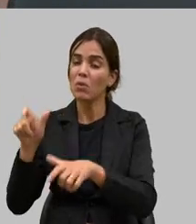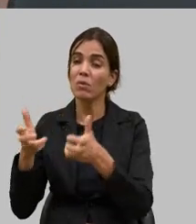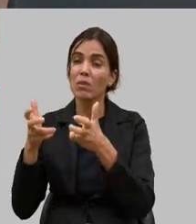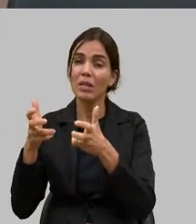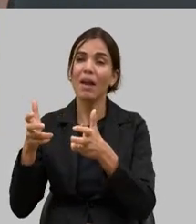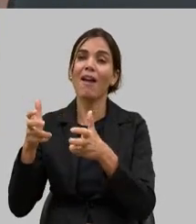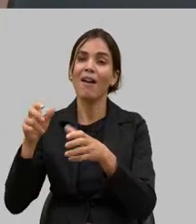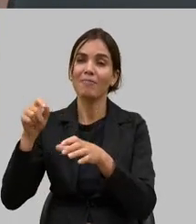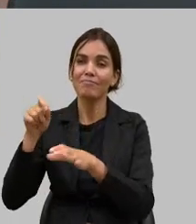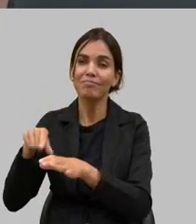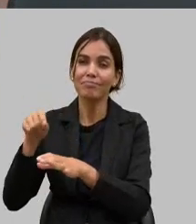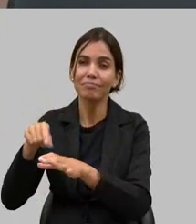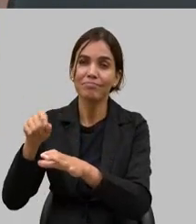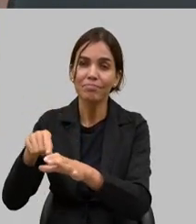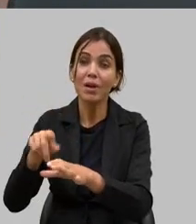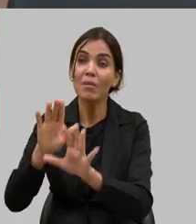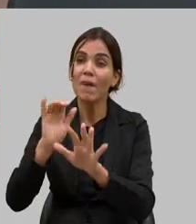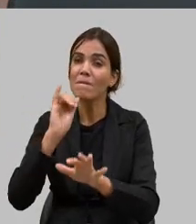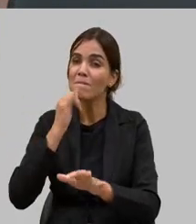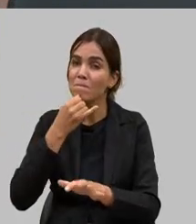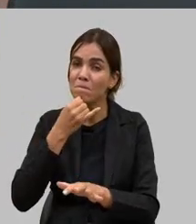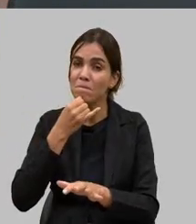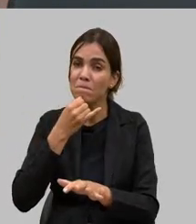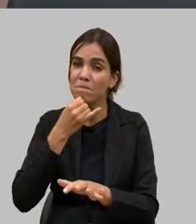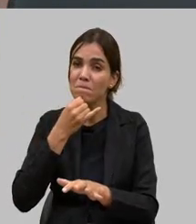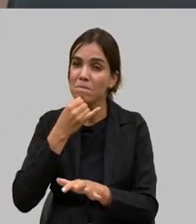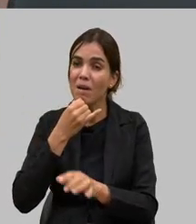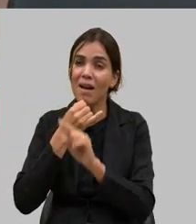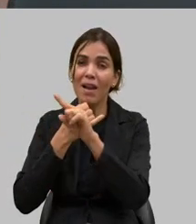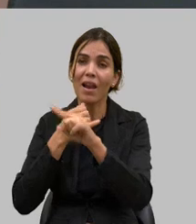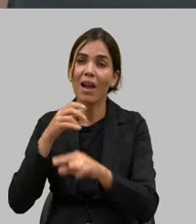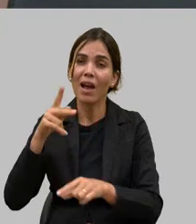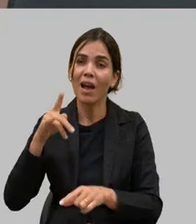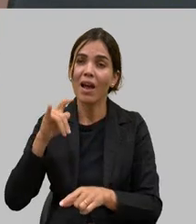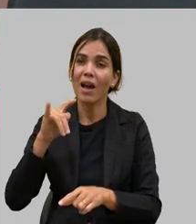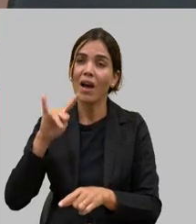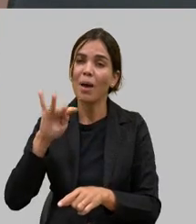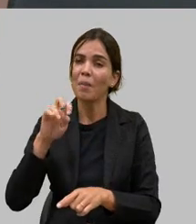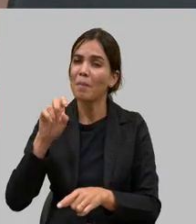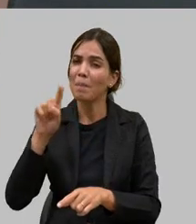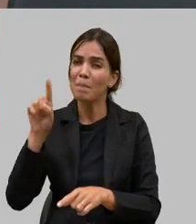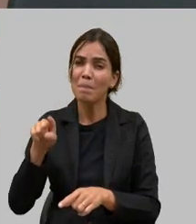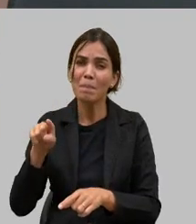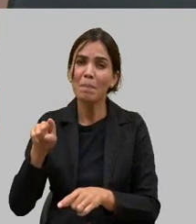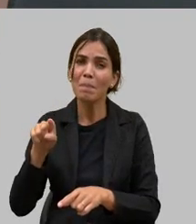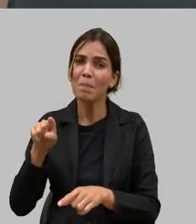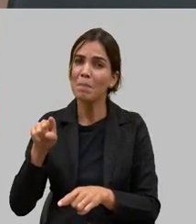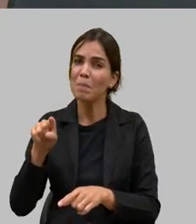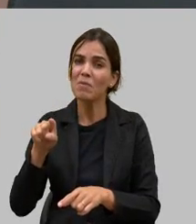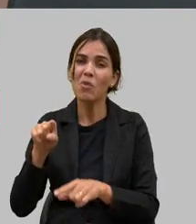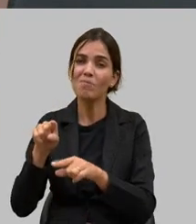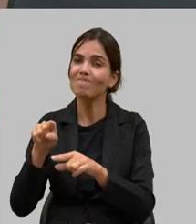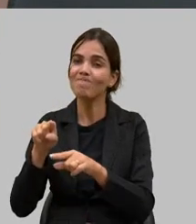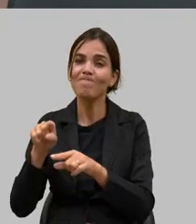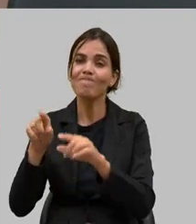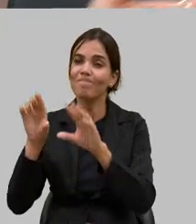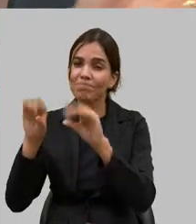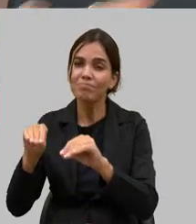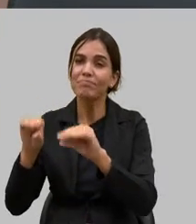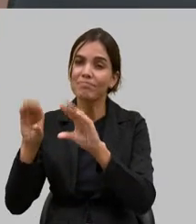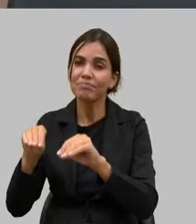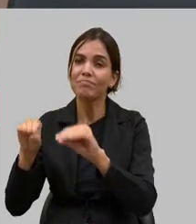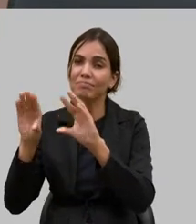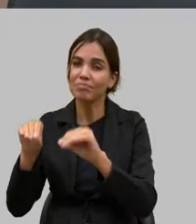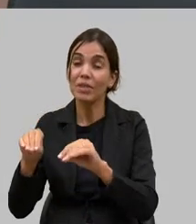infelizmente lá pivô funciona igual pisca-fisca ligou um desligou dez pessoal toda semana está com problema em